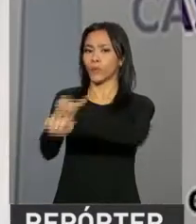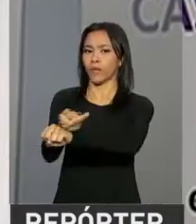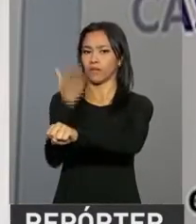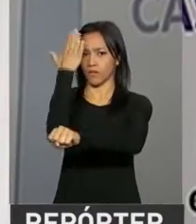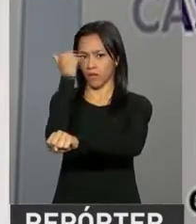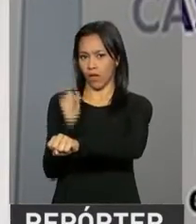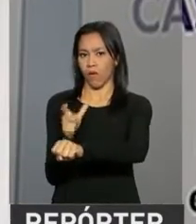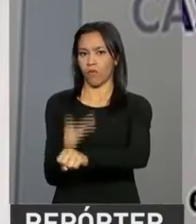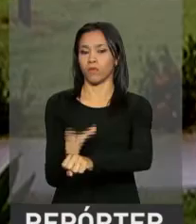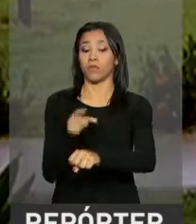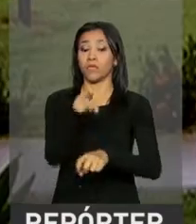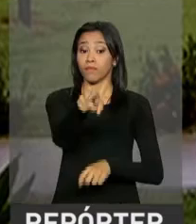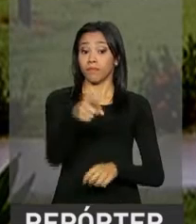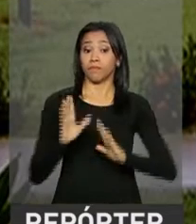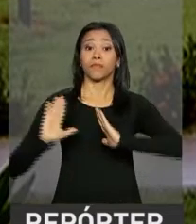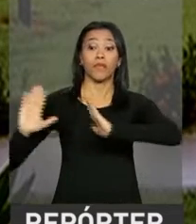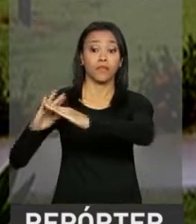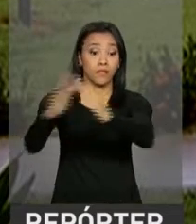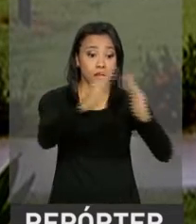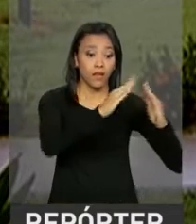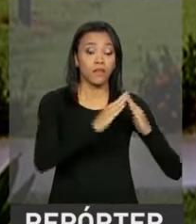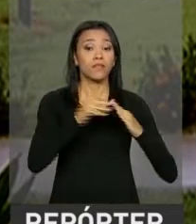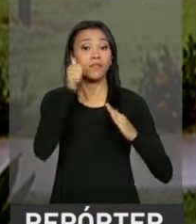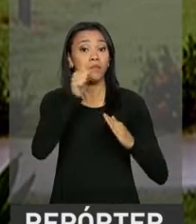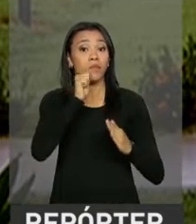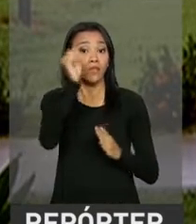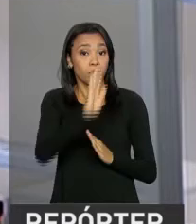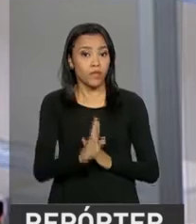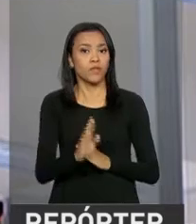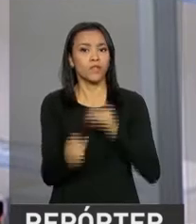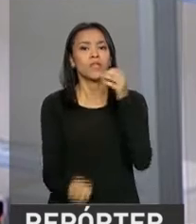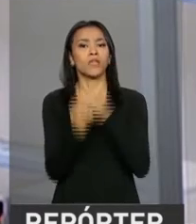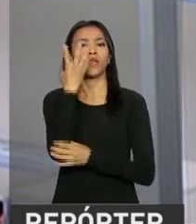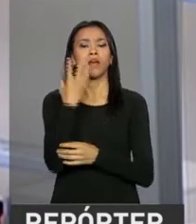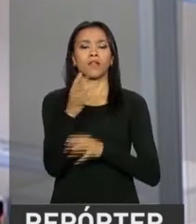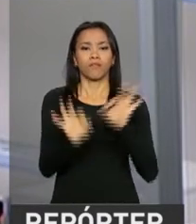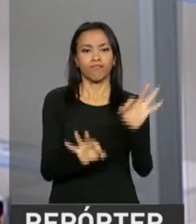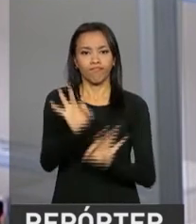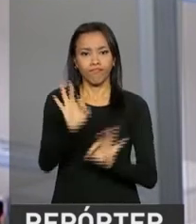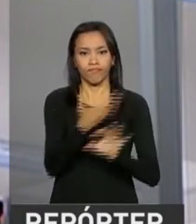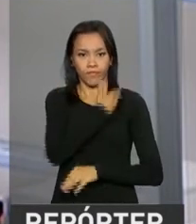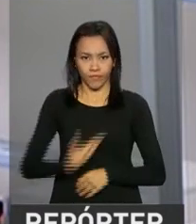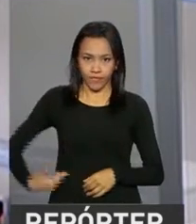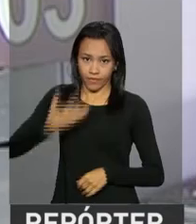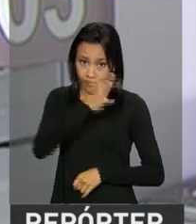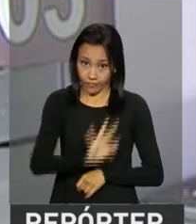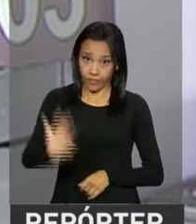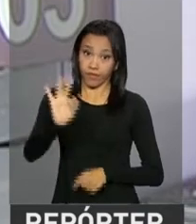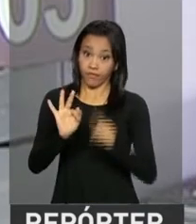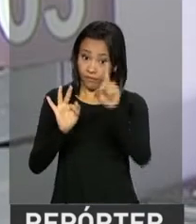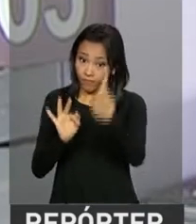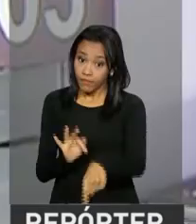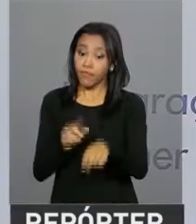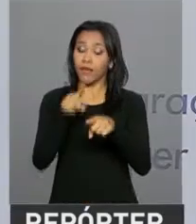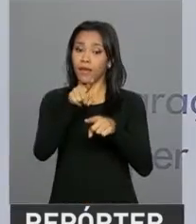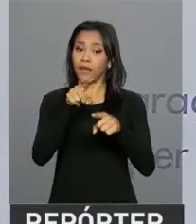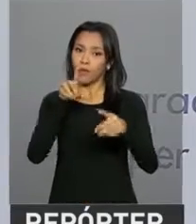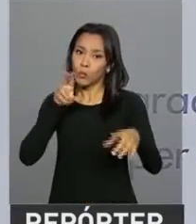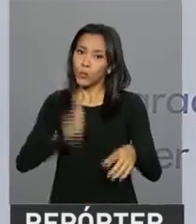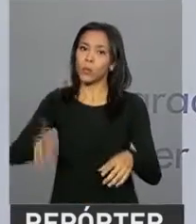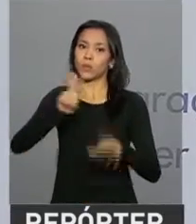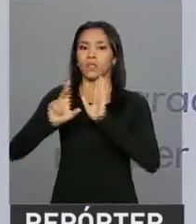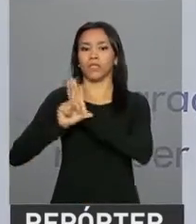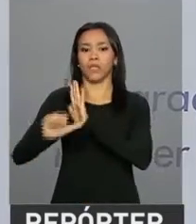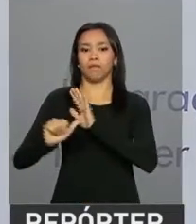desenvolvido nas Casas da Mulher Brasileira, criadas pelo governo federal, é mais um exemplo de aplicação do que prevê a Lei Maria da Penha. A